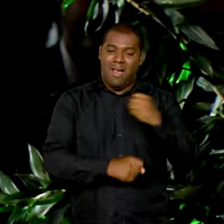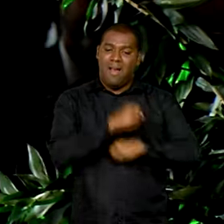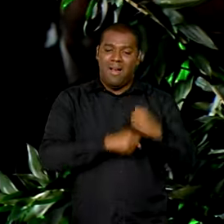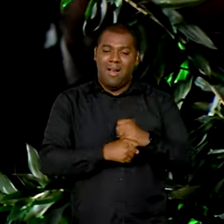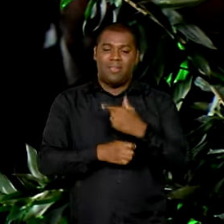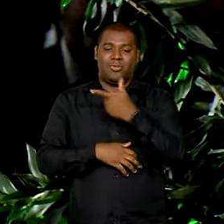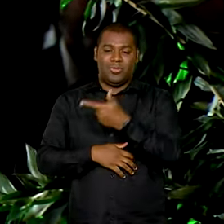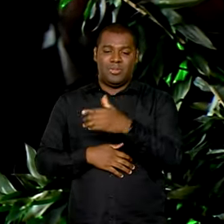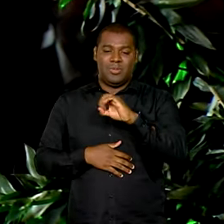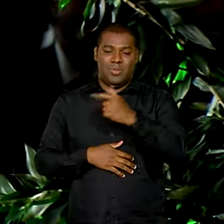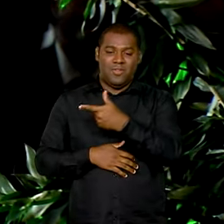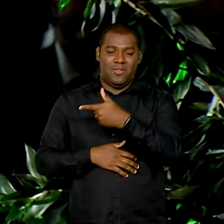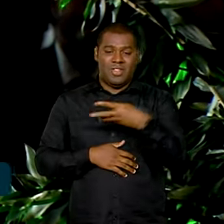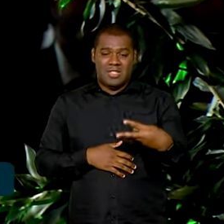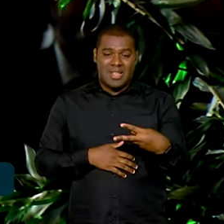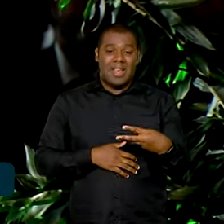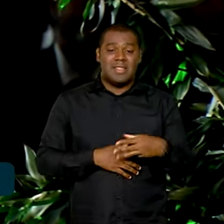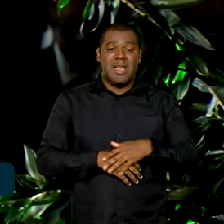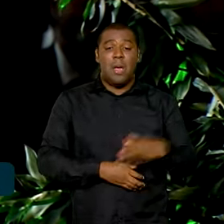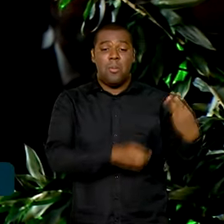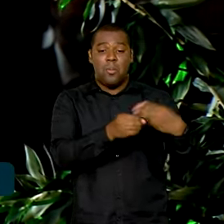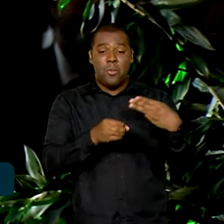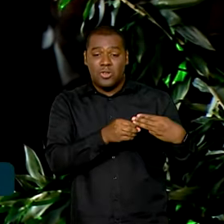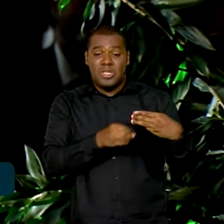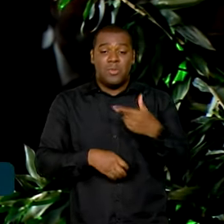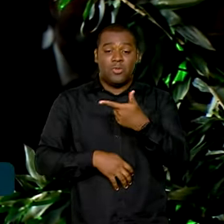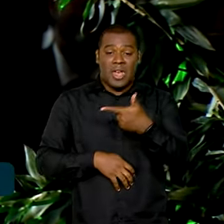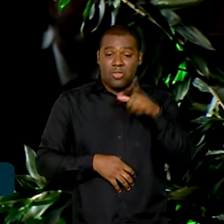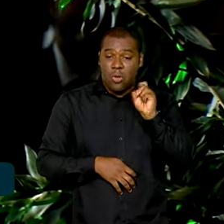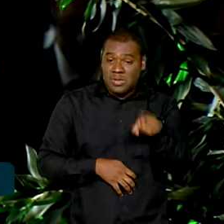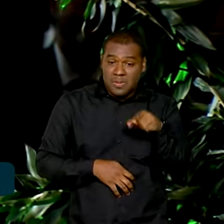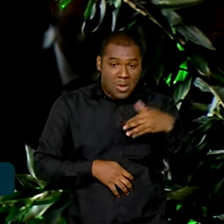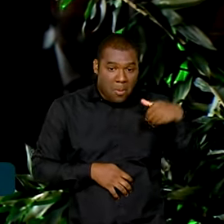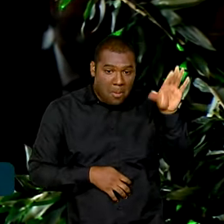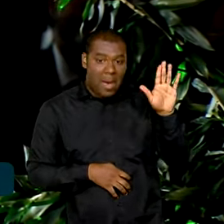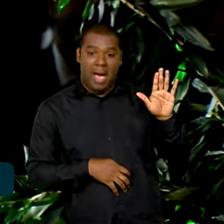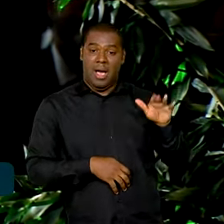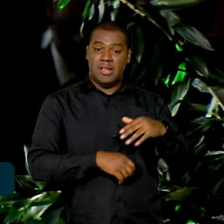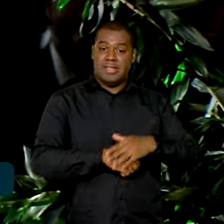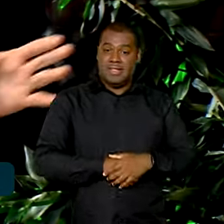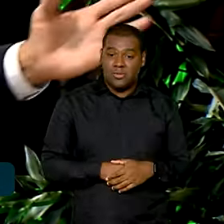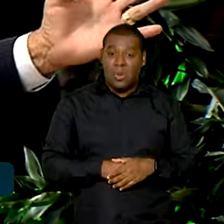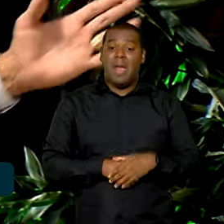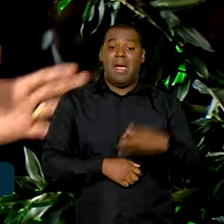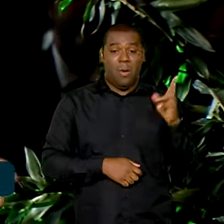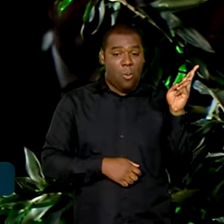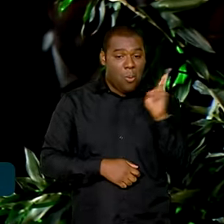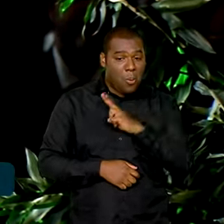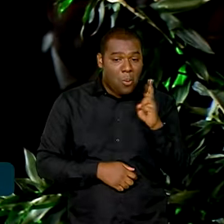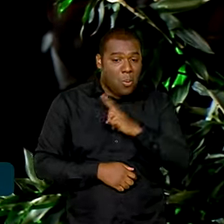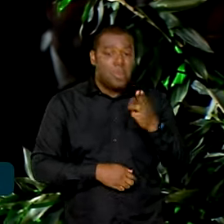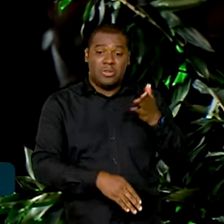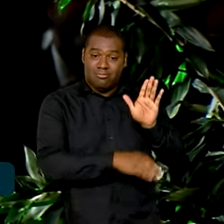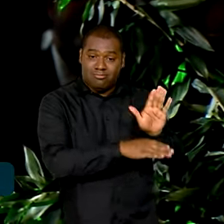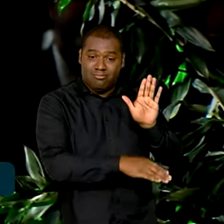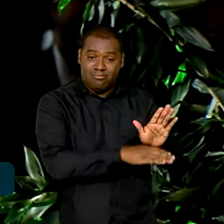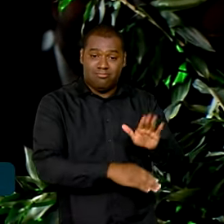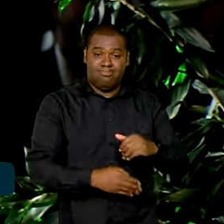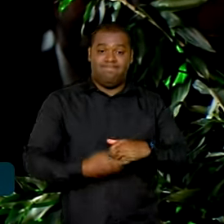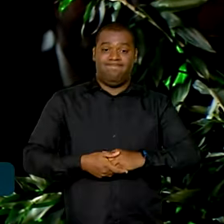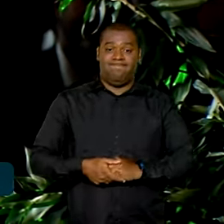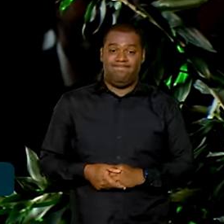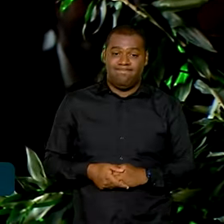2.123, vocês imaginam o é isso? De mais diversas formas, que é o que a gente vem discutindo, de